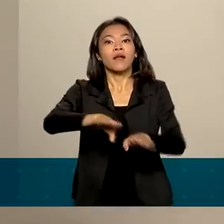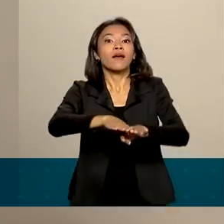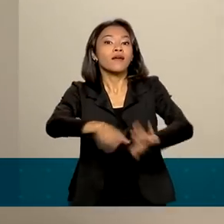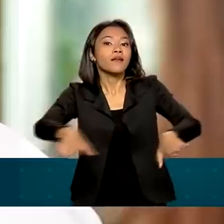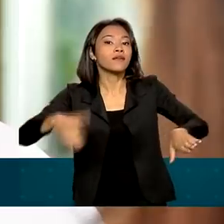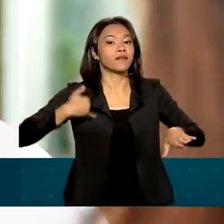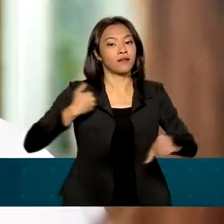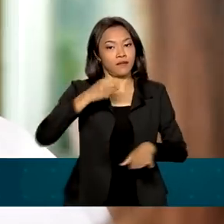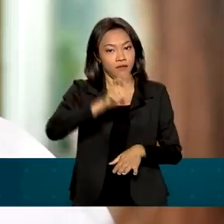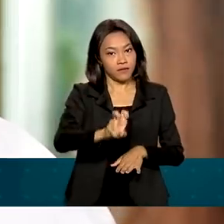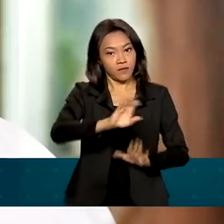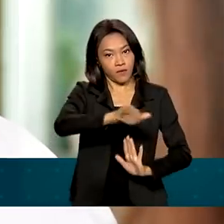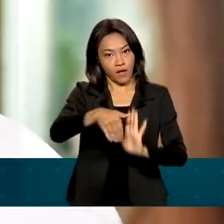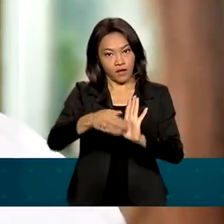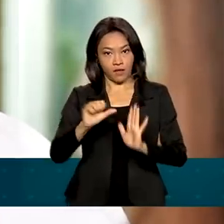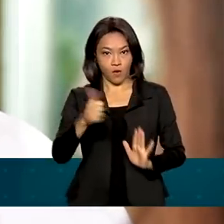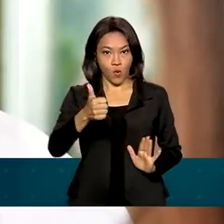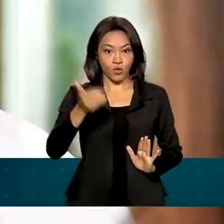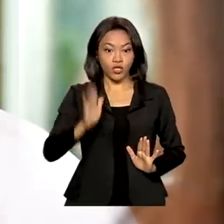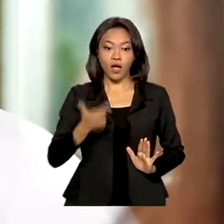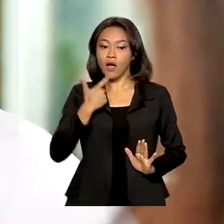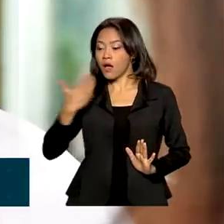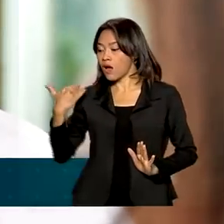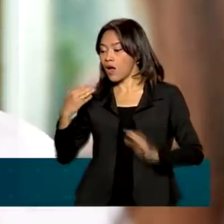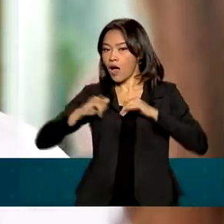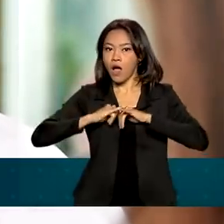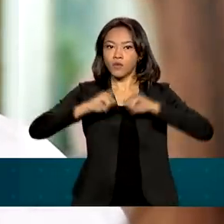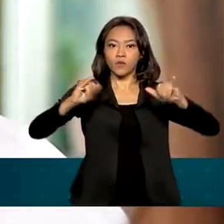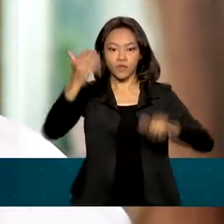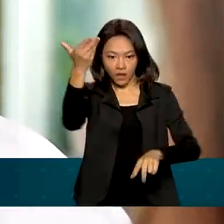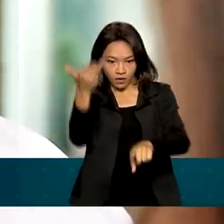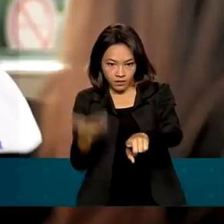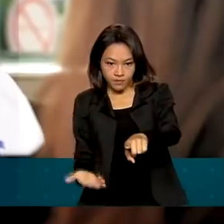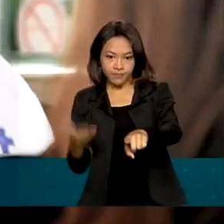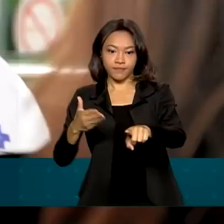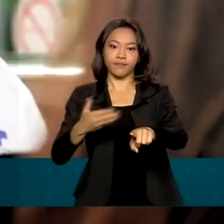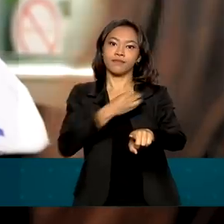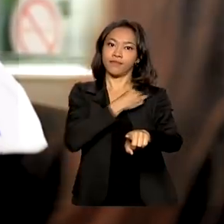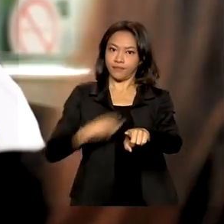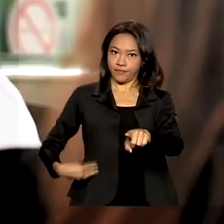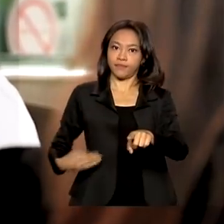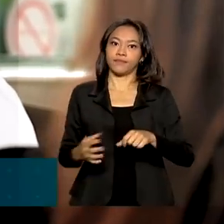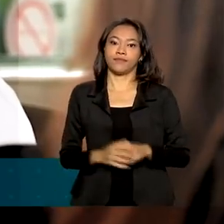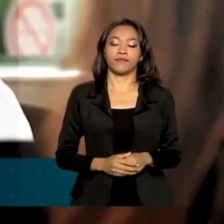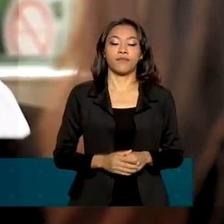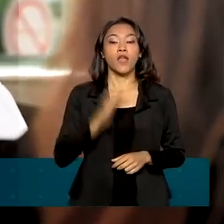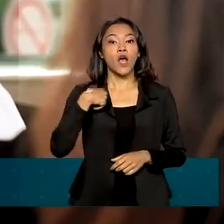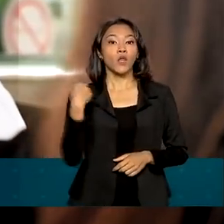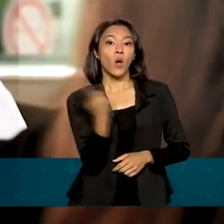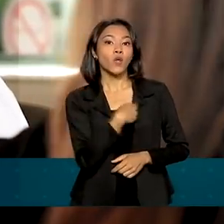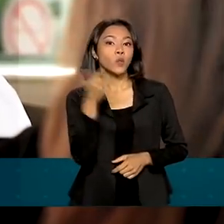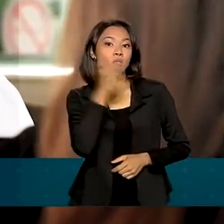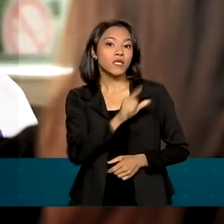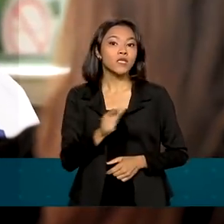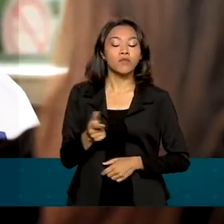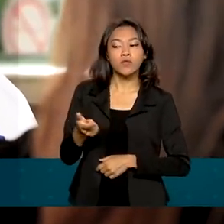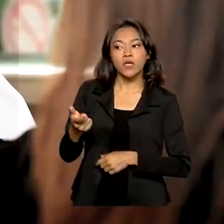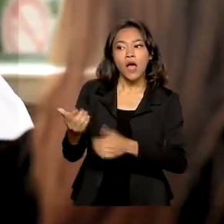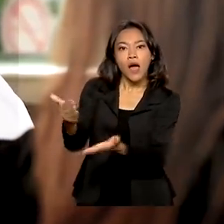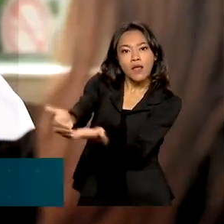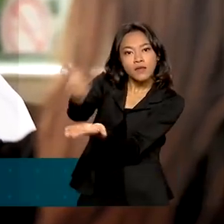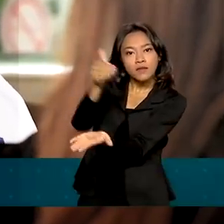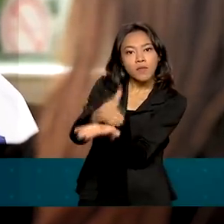5 a 11 anos foi anunciada pelo ministro Marcelo Queiroga. Nós conseguimos antecipar com a Pfizer mais